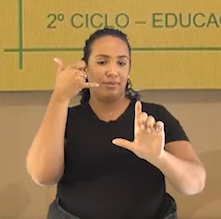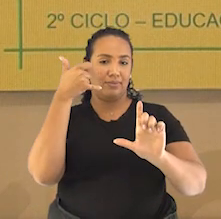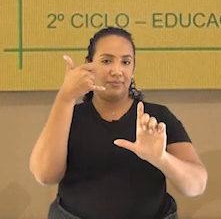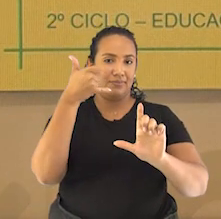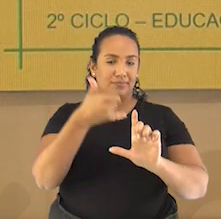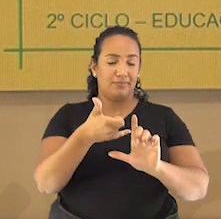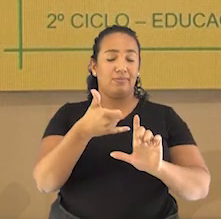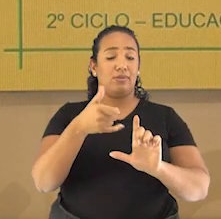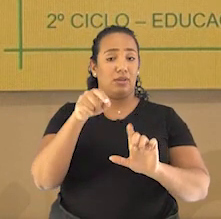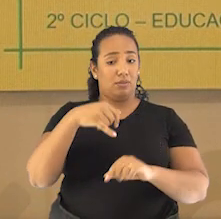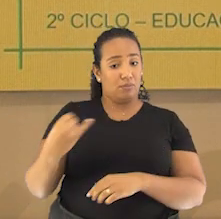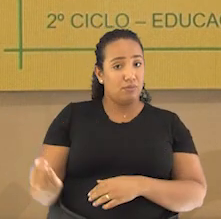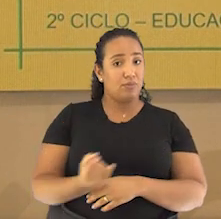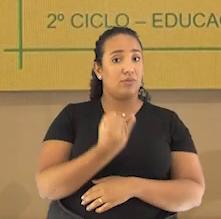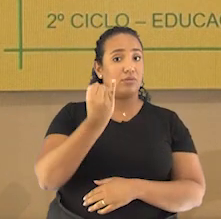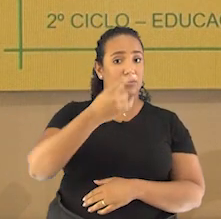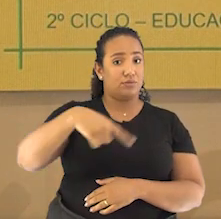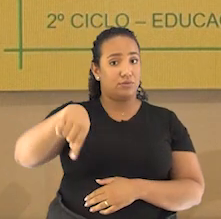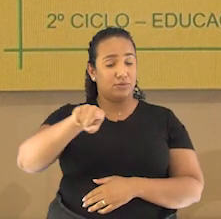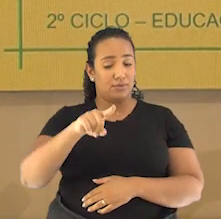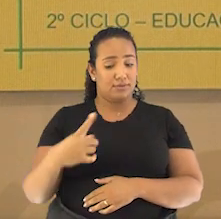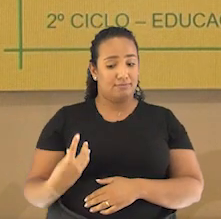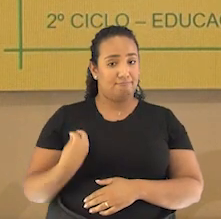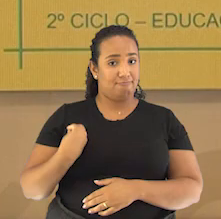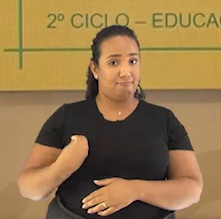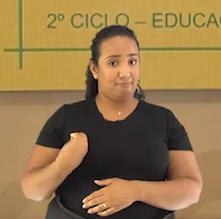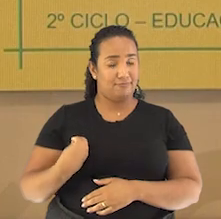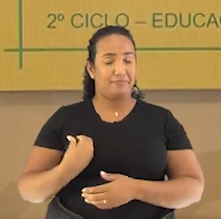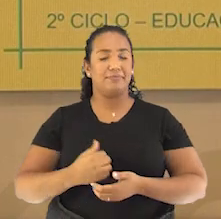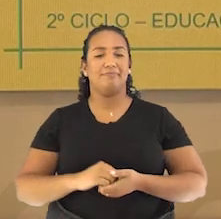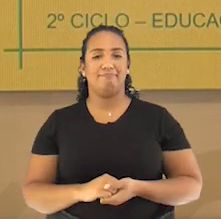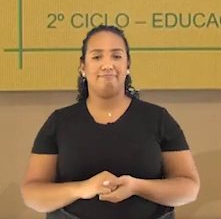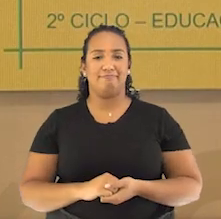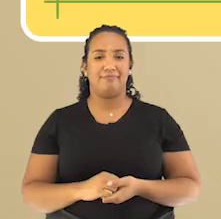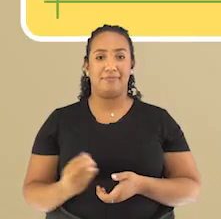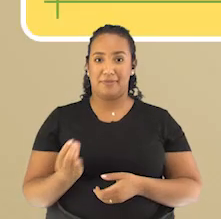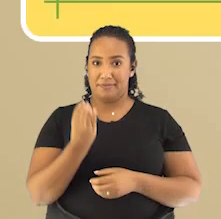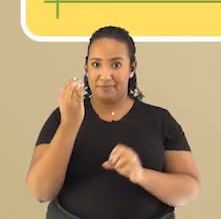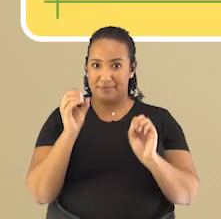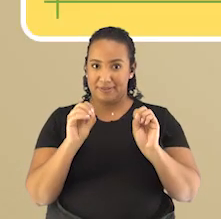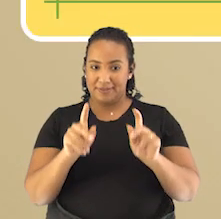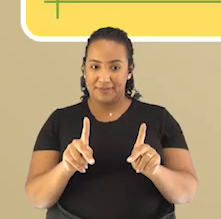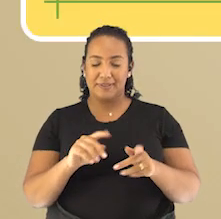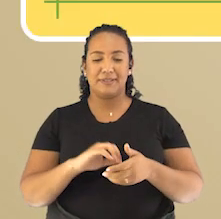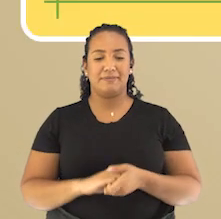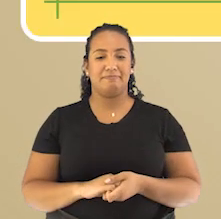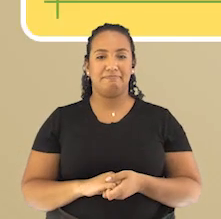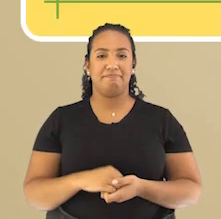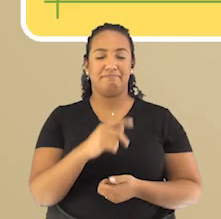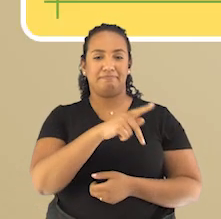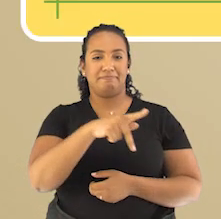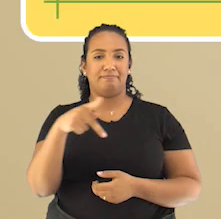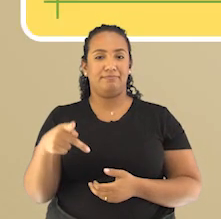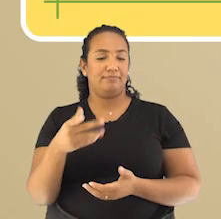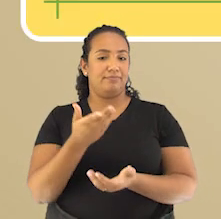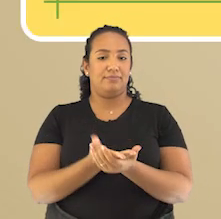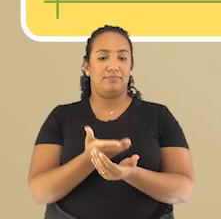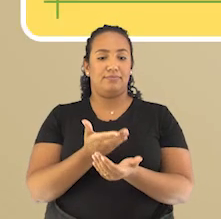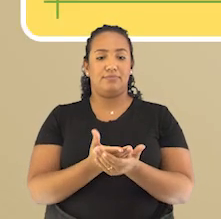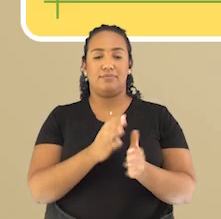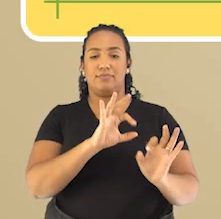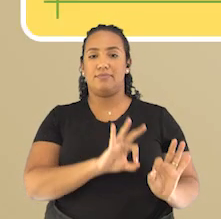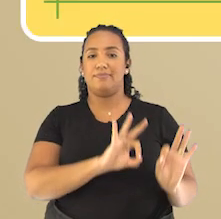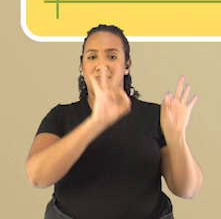sabermos da sua participação. Não deixe de confirmar sua presença, ok? Aos professores e professoras que